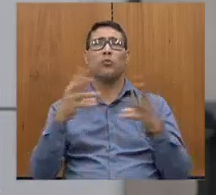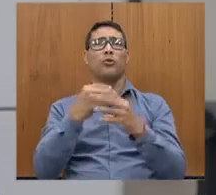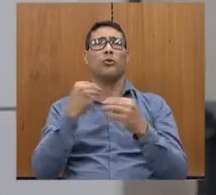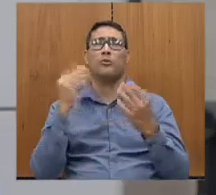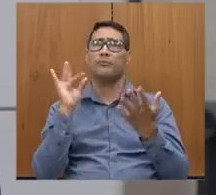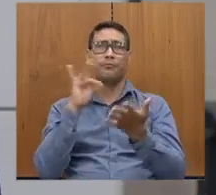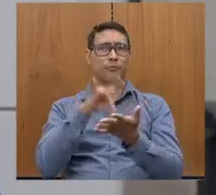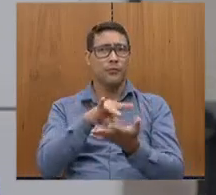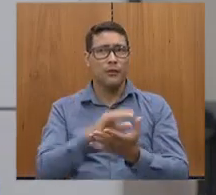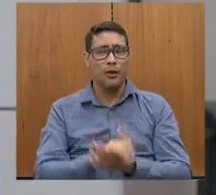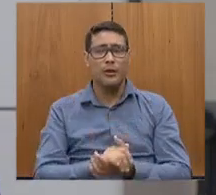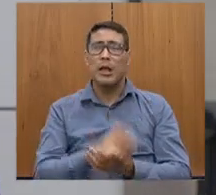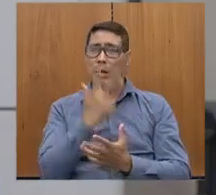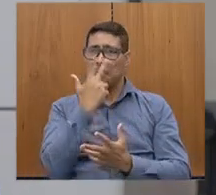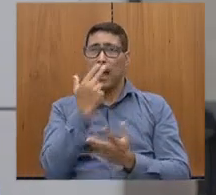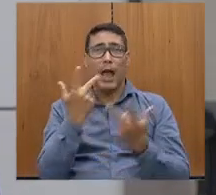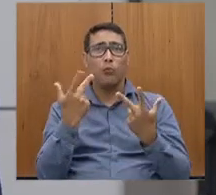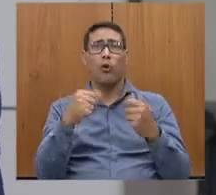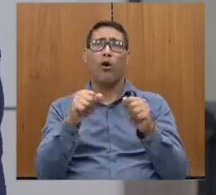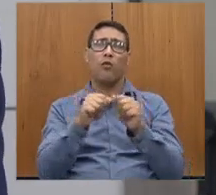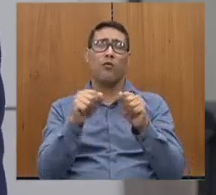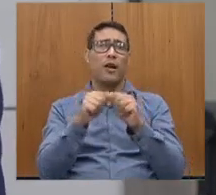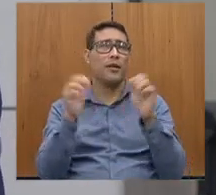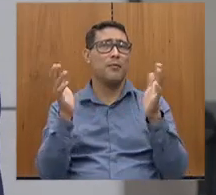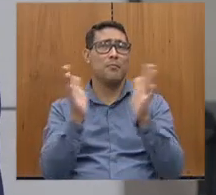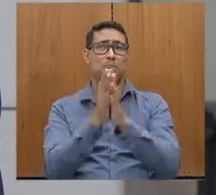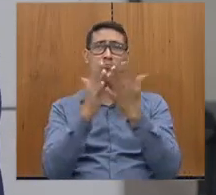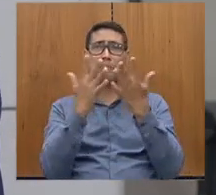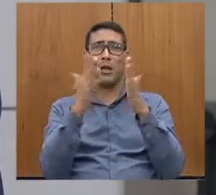seja, tem feito, milagre mesmo, é a realidade.